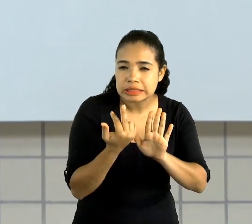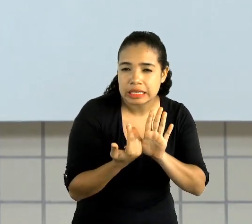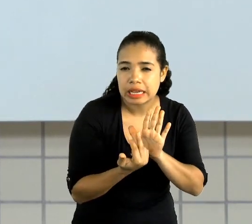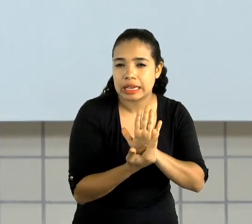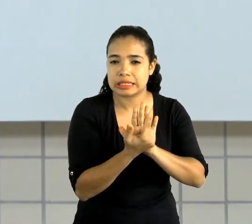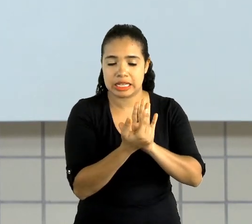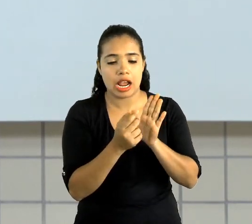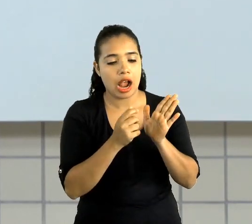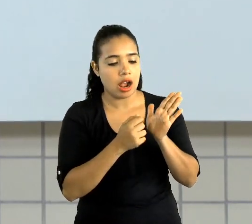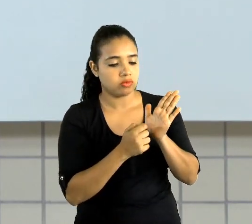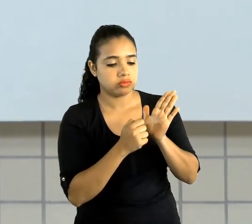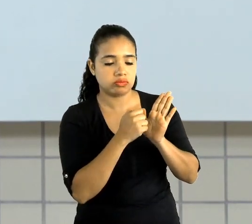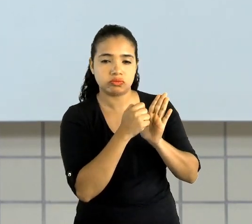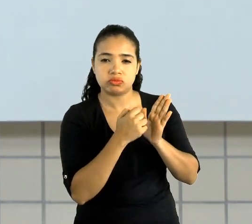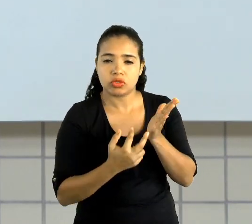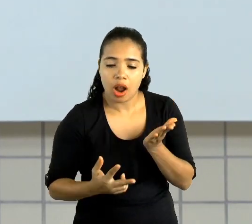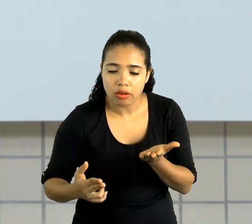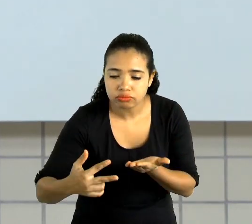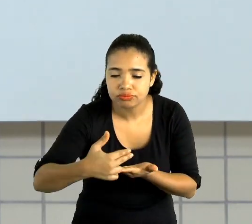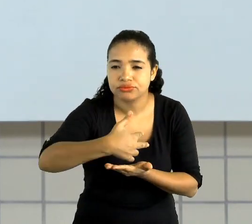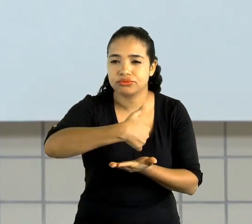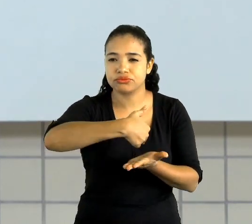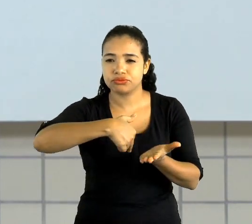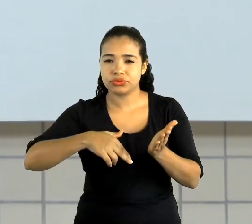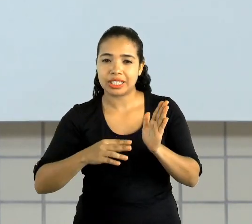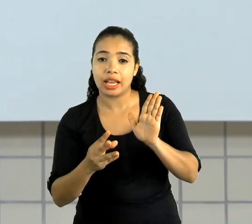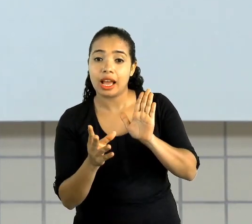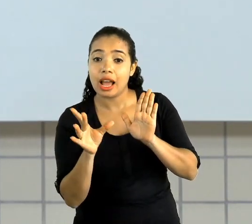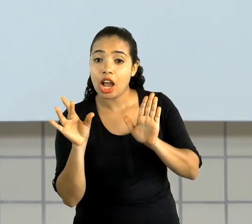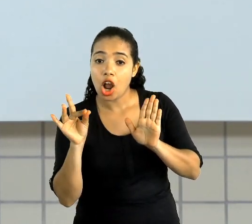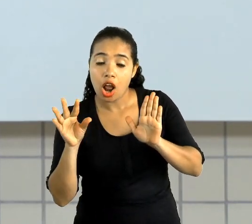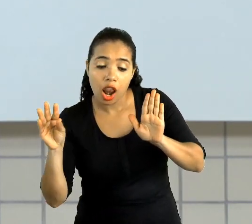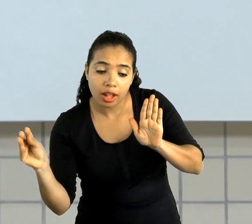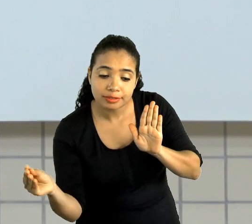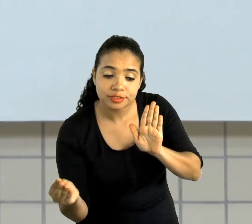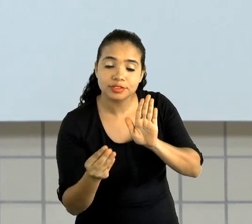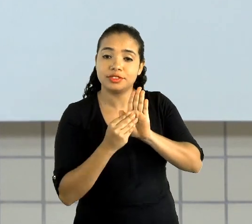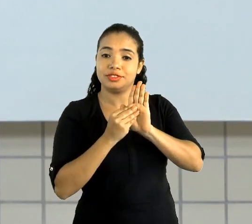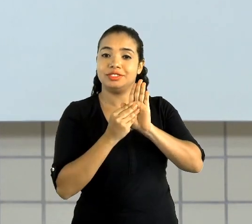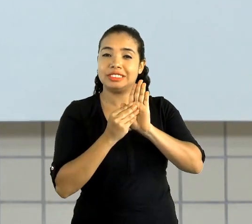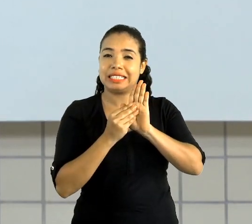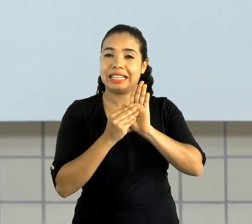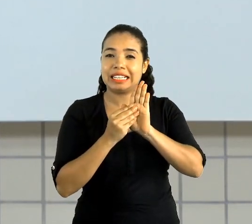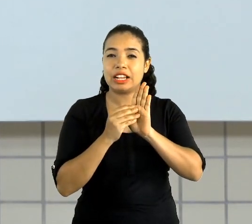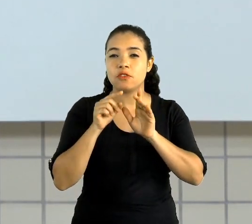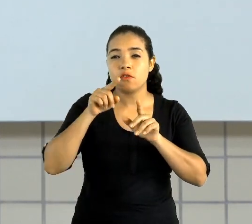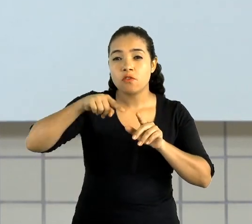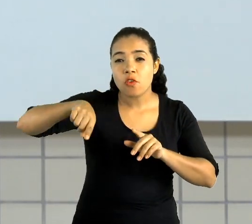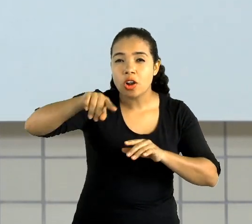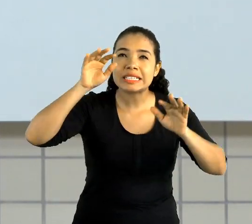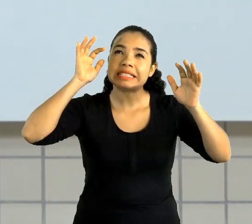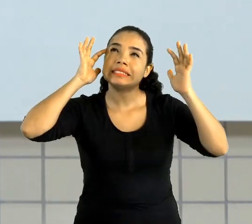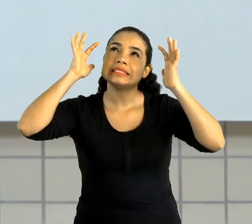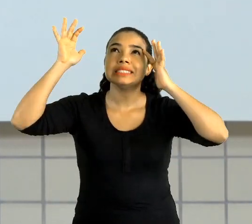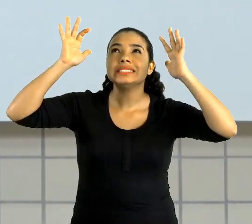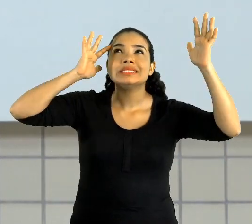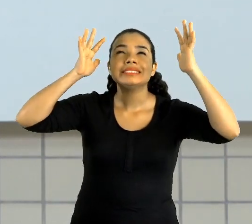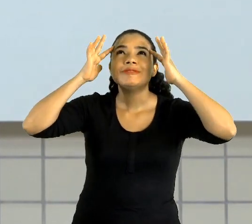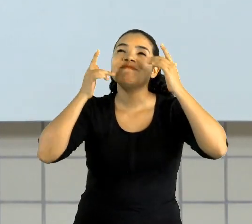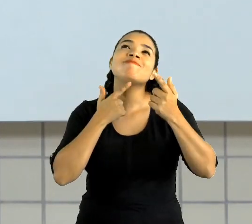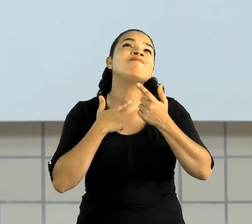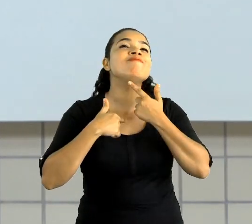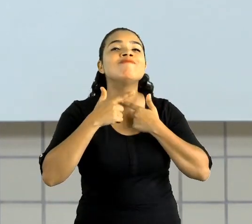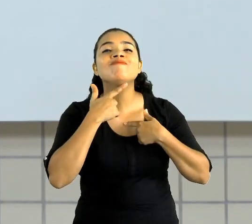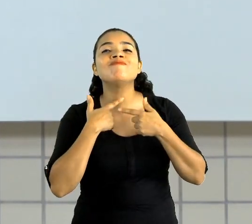Está vendo, crianças? E aí, você usa a imaginação e faz a porta, a porta, a sua janela